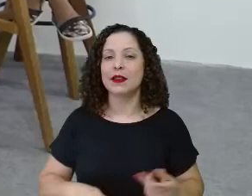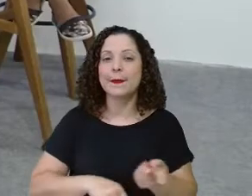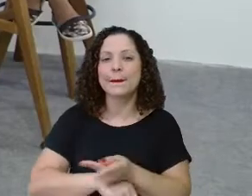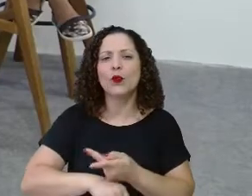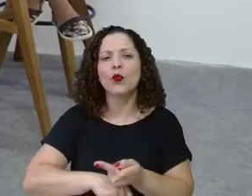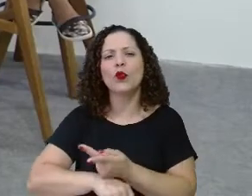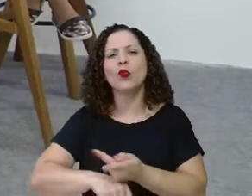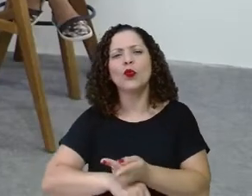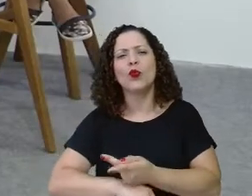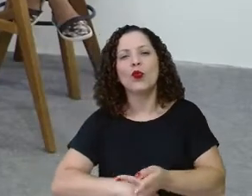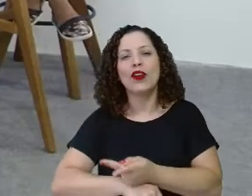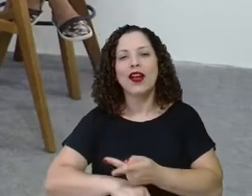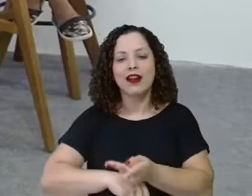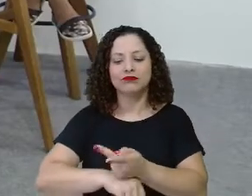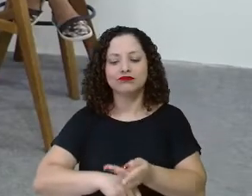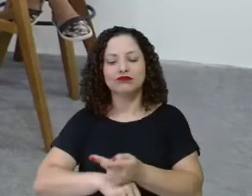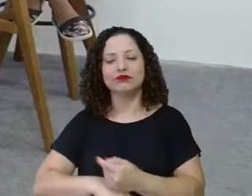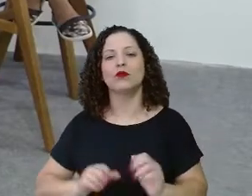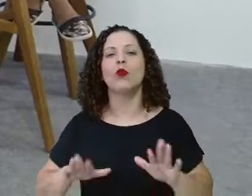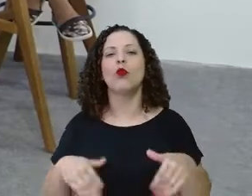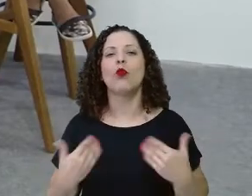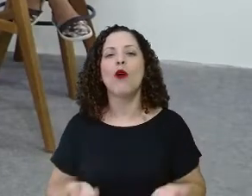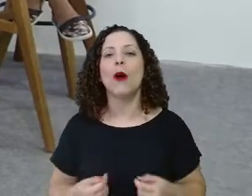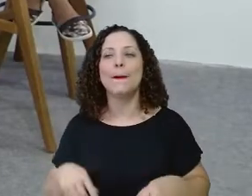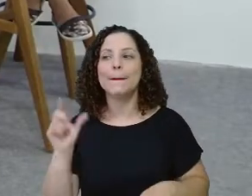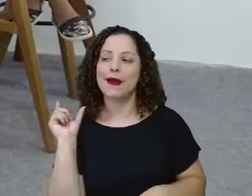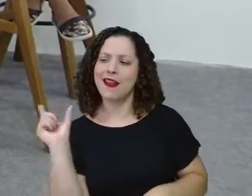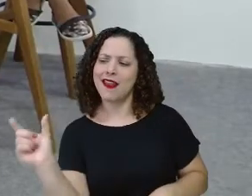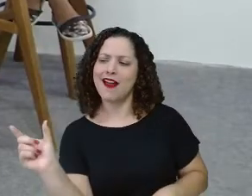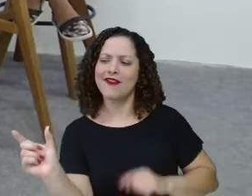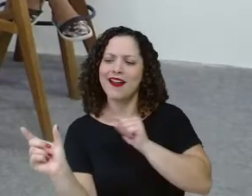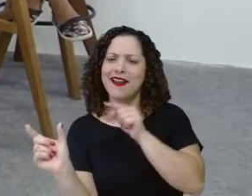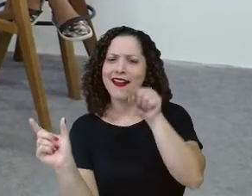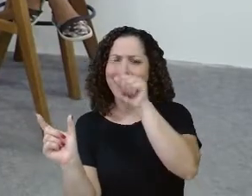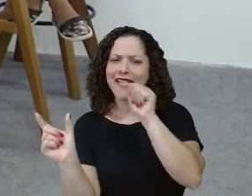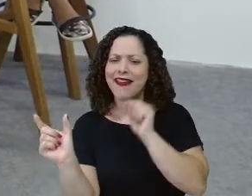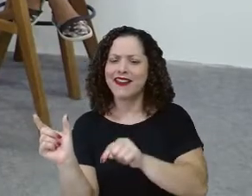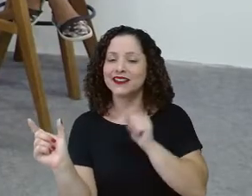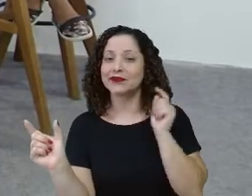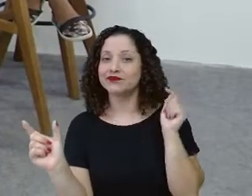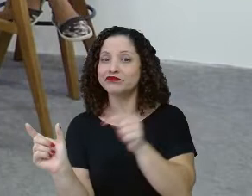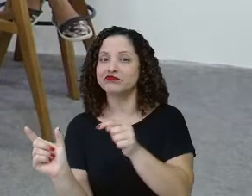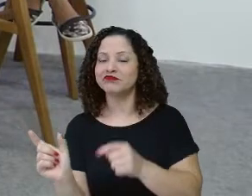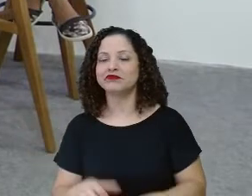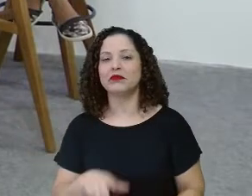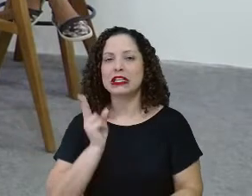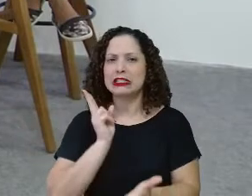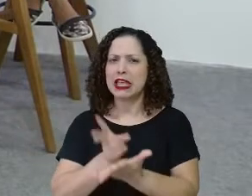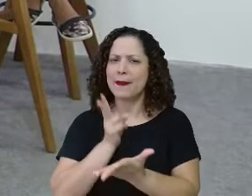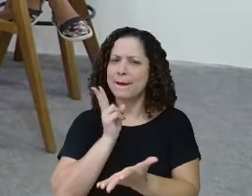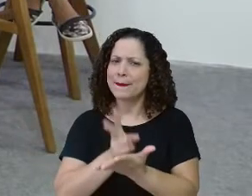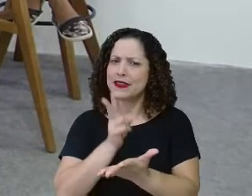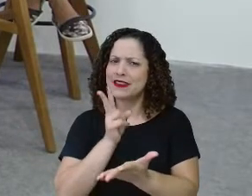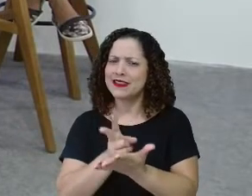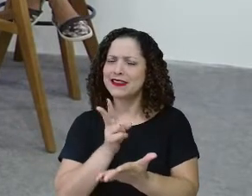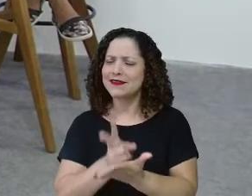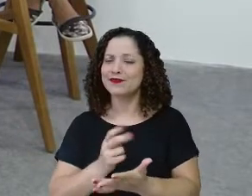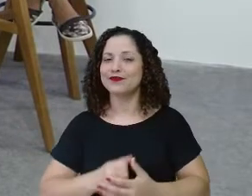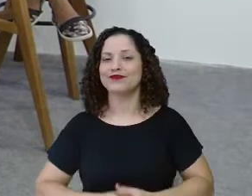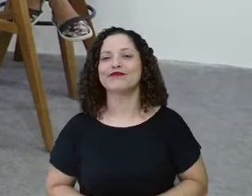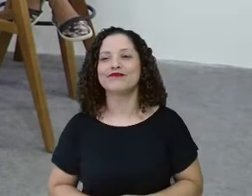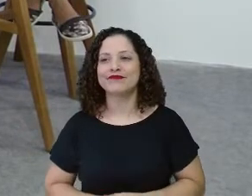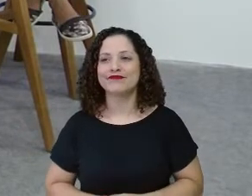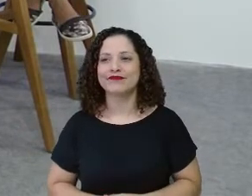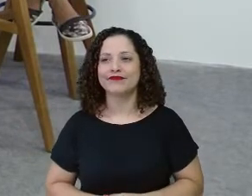Procura aqui... Que letra é? Que palavra é essa? Sempre! Sempre está aqui! Você me mandou cantar?